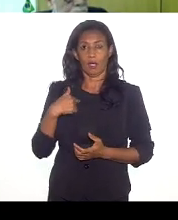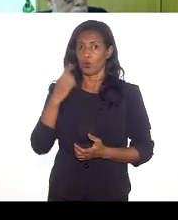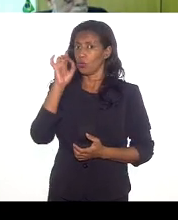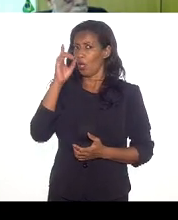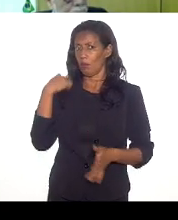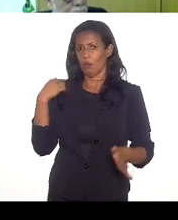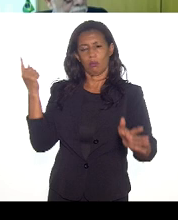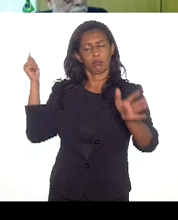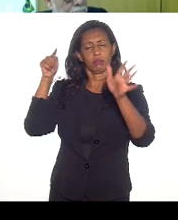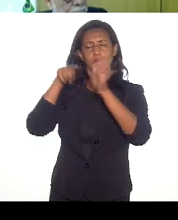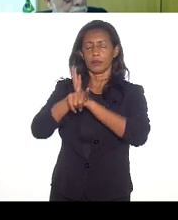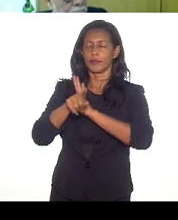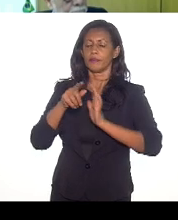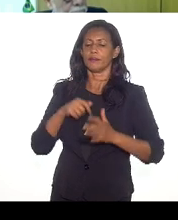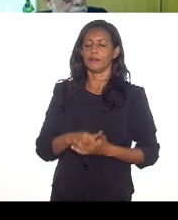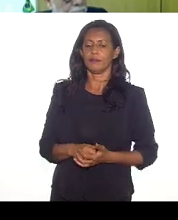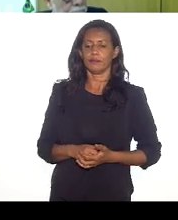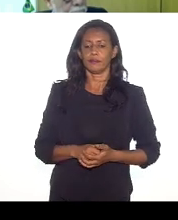pergunta.